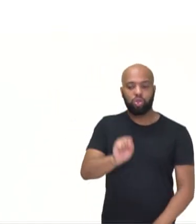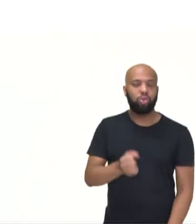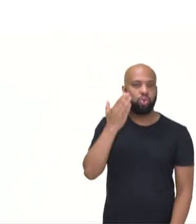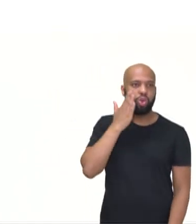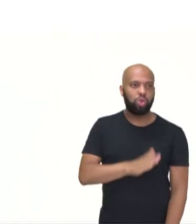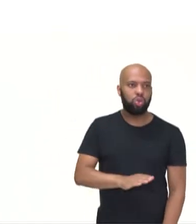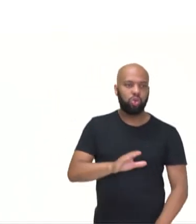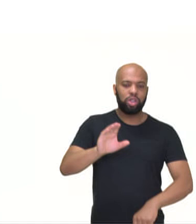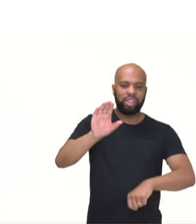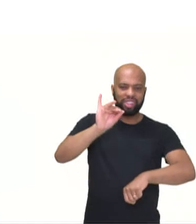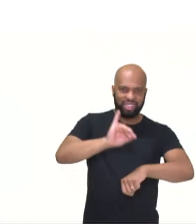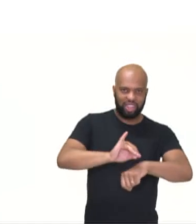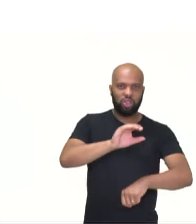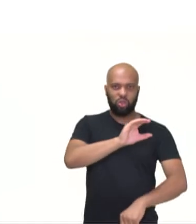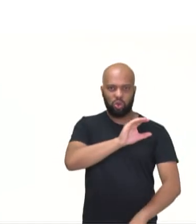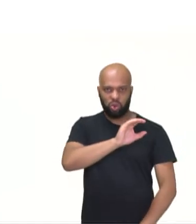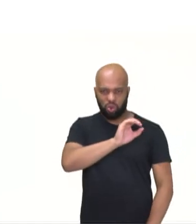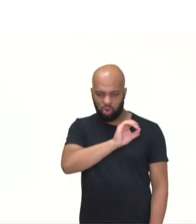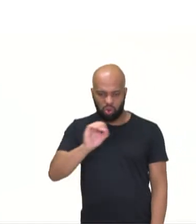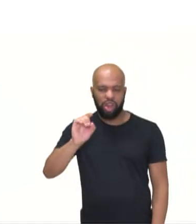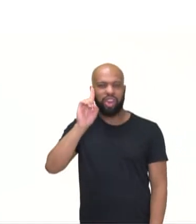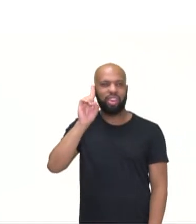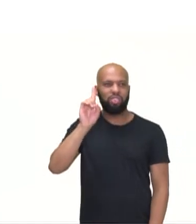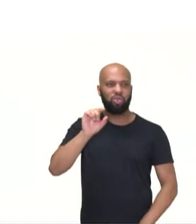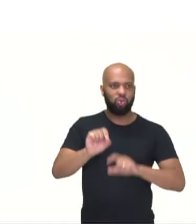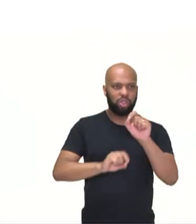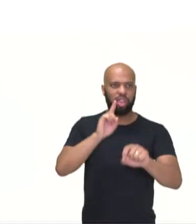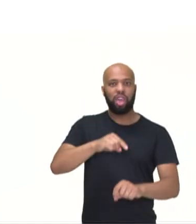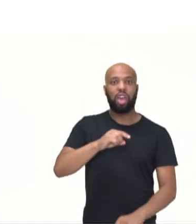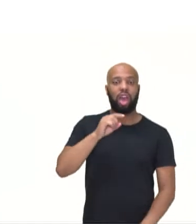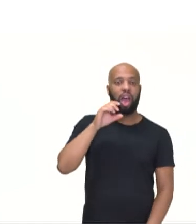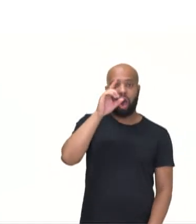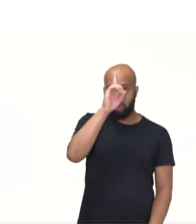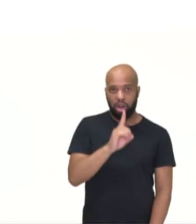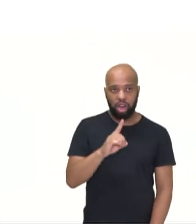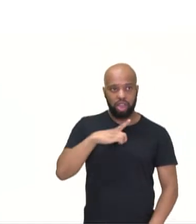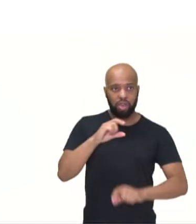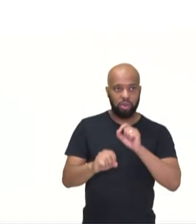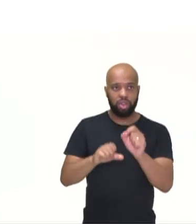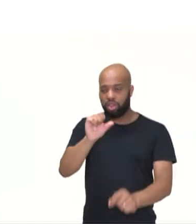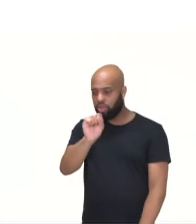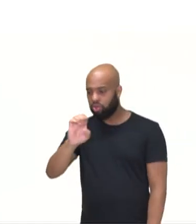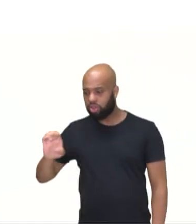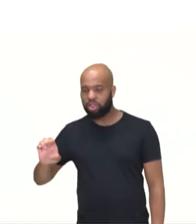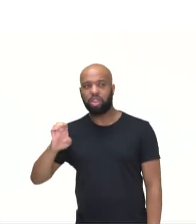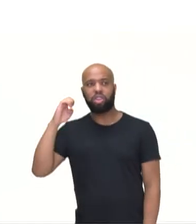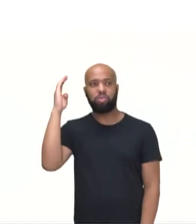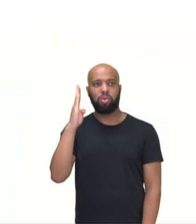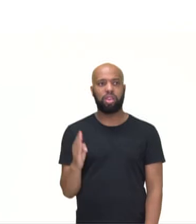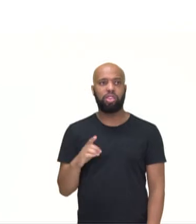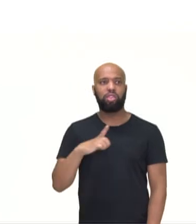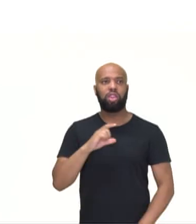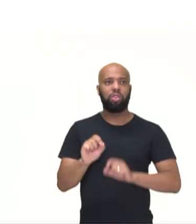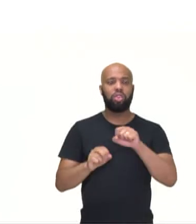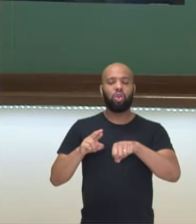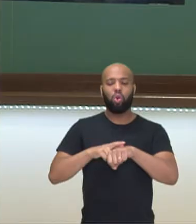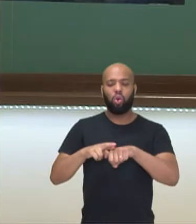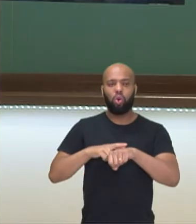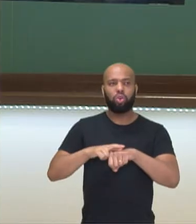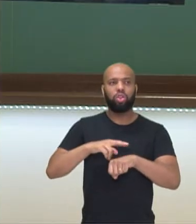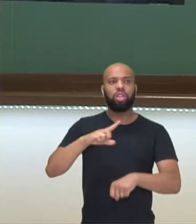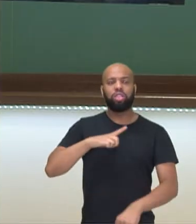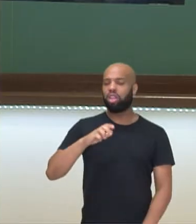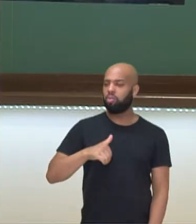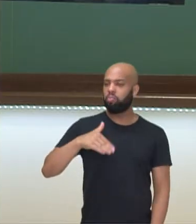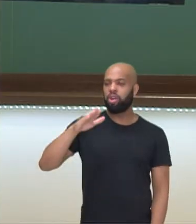amarelo, nós conseguimos perceber e visualizar que o sudeste brasileiro, que está de roxo, tem a maior